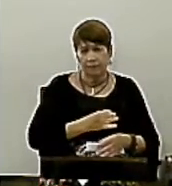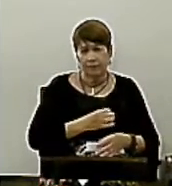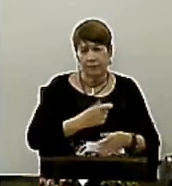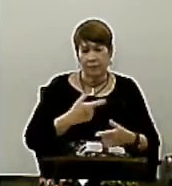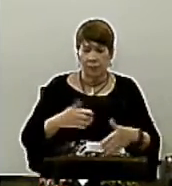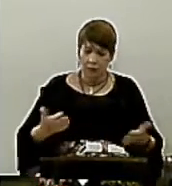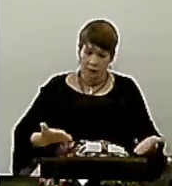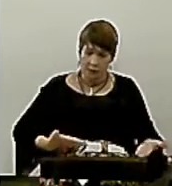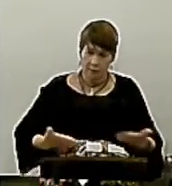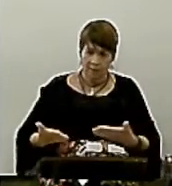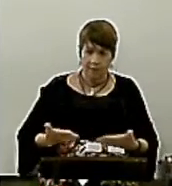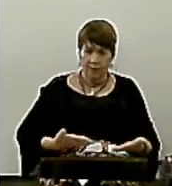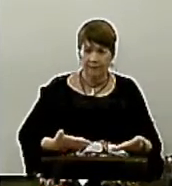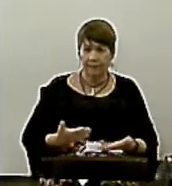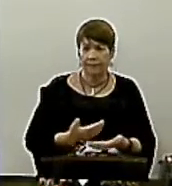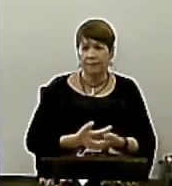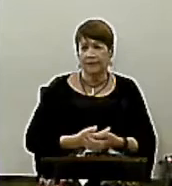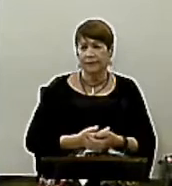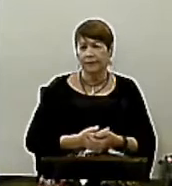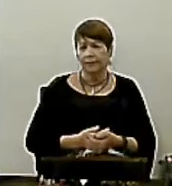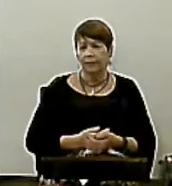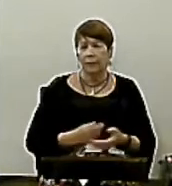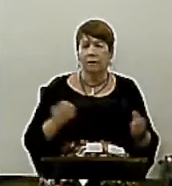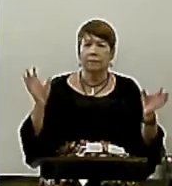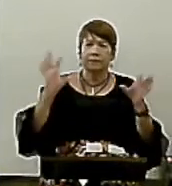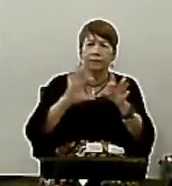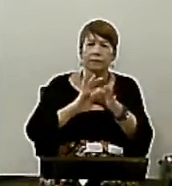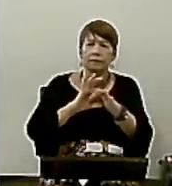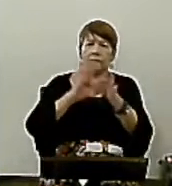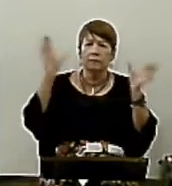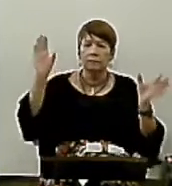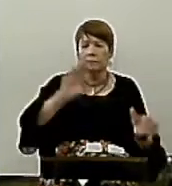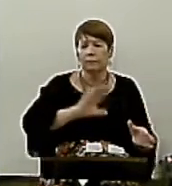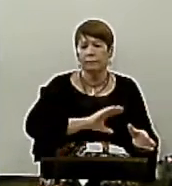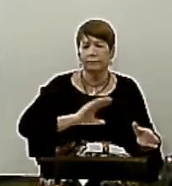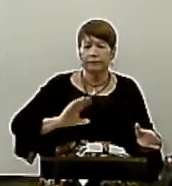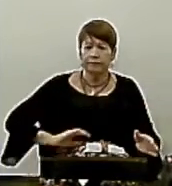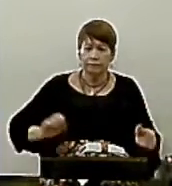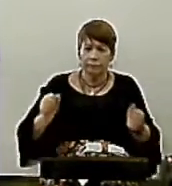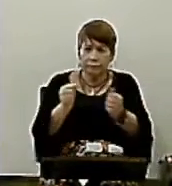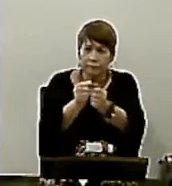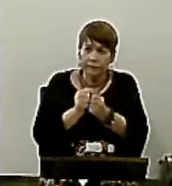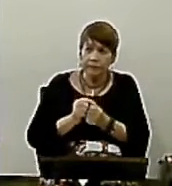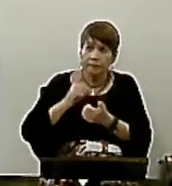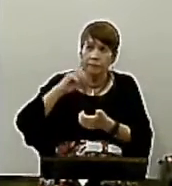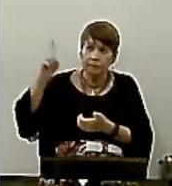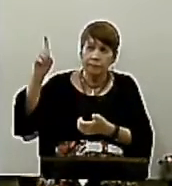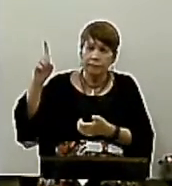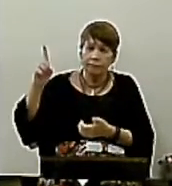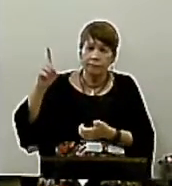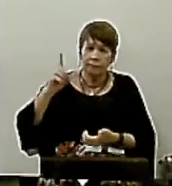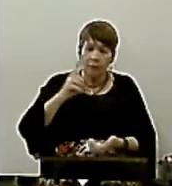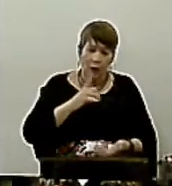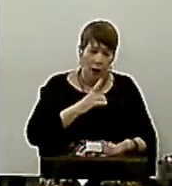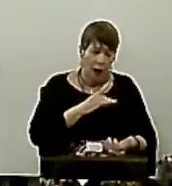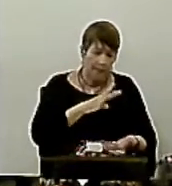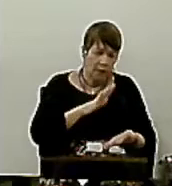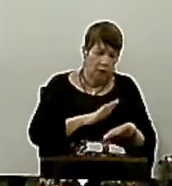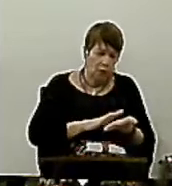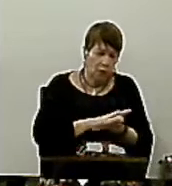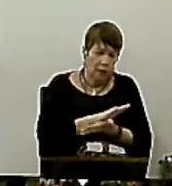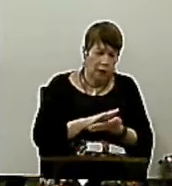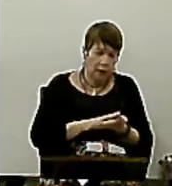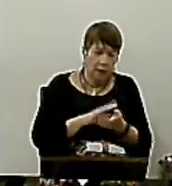Servir Liberdade Cristã É poder Aproximar De Deus Sem medo Mas também É